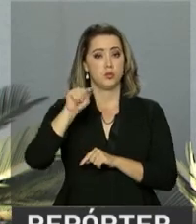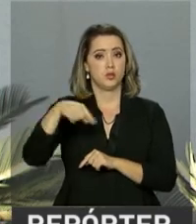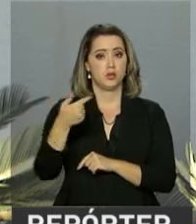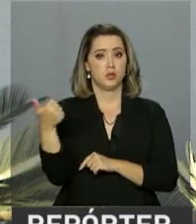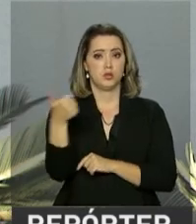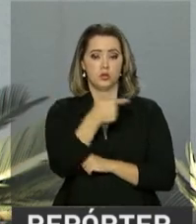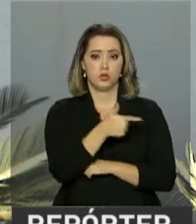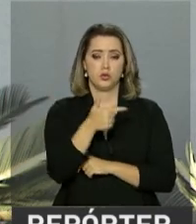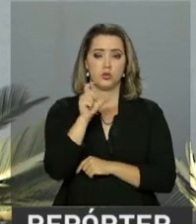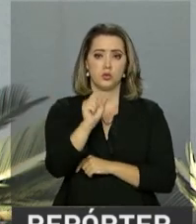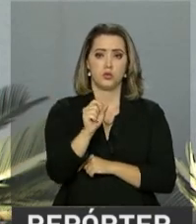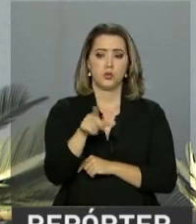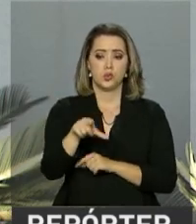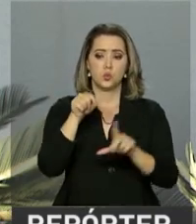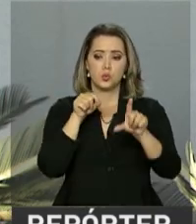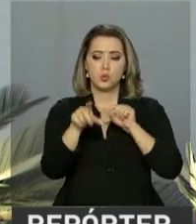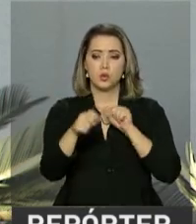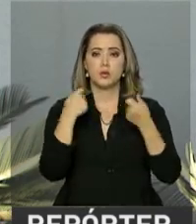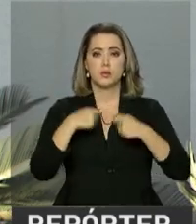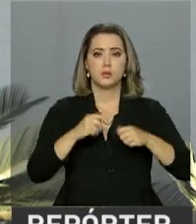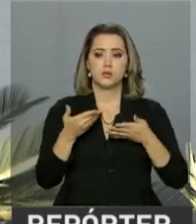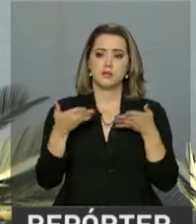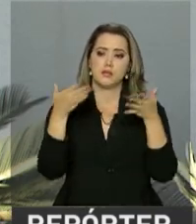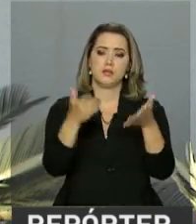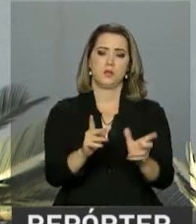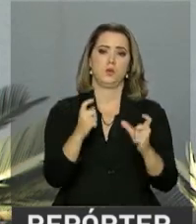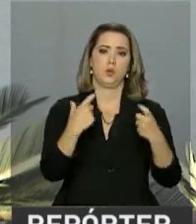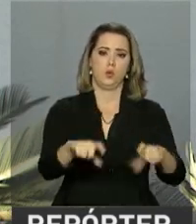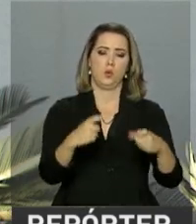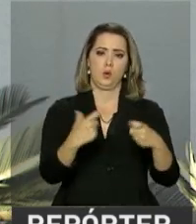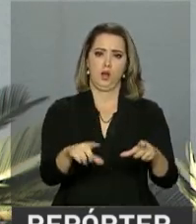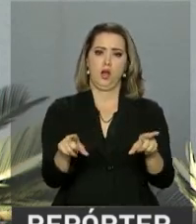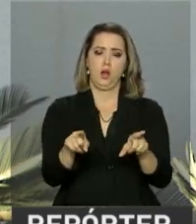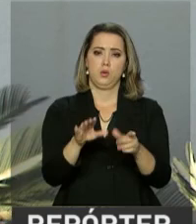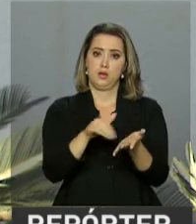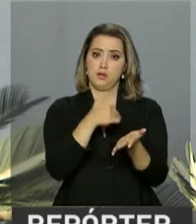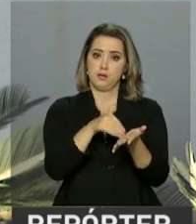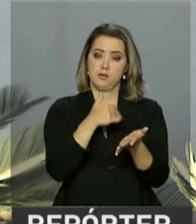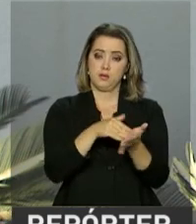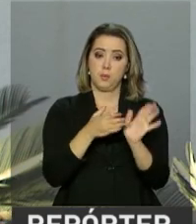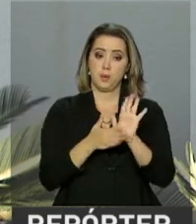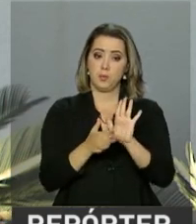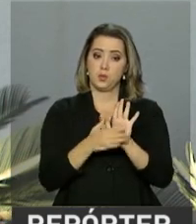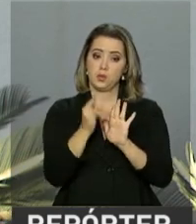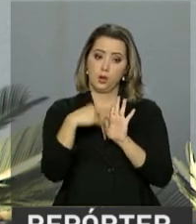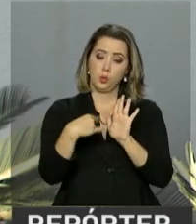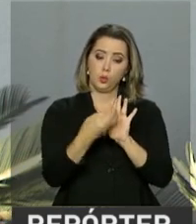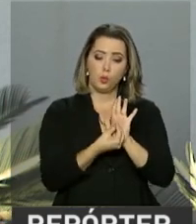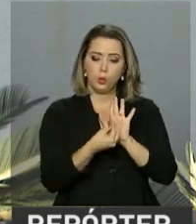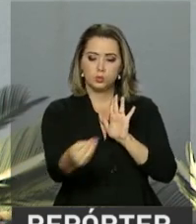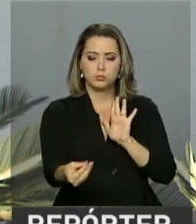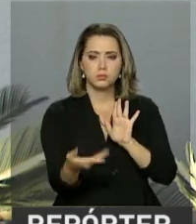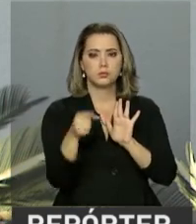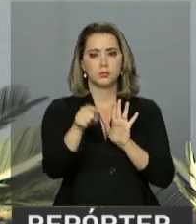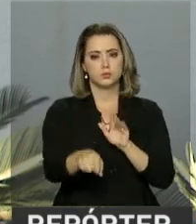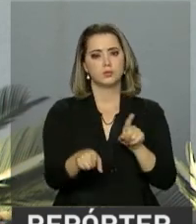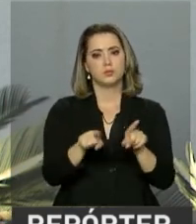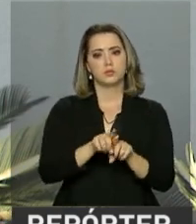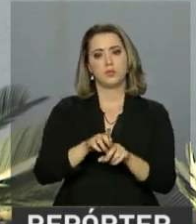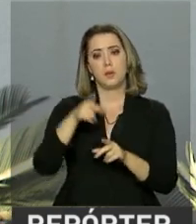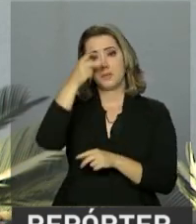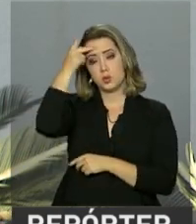dia 12. O candidato selecionado deverá comparecer à instituição de ensino para comprovar as informações prestadas.